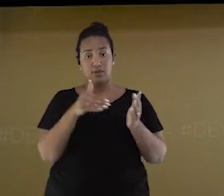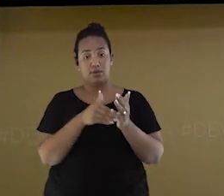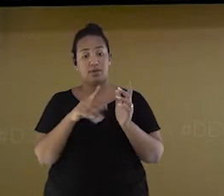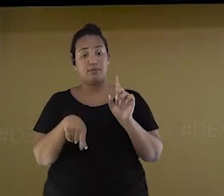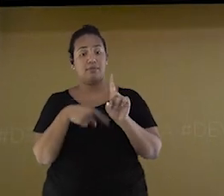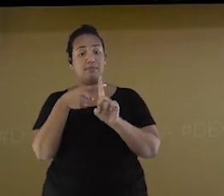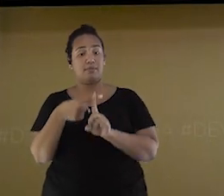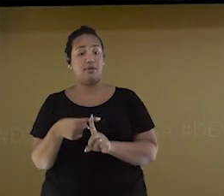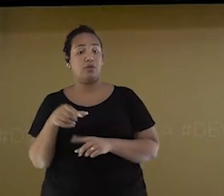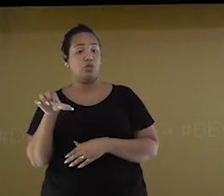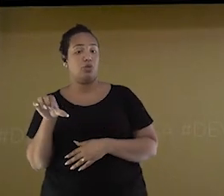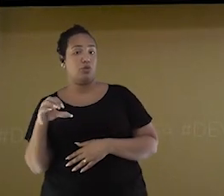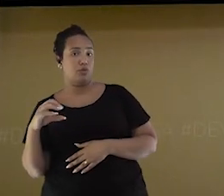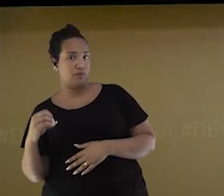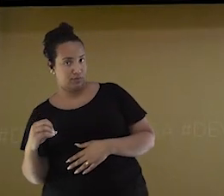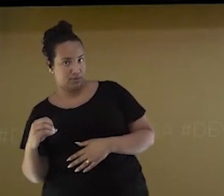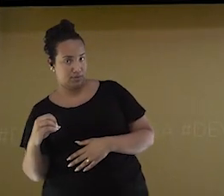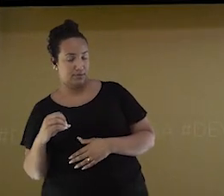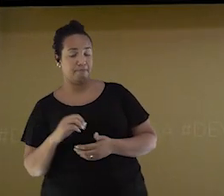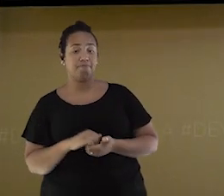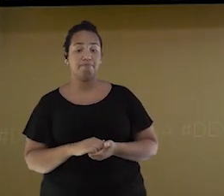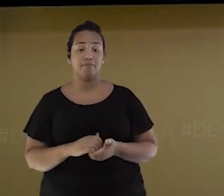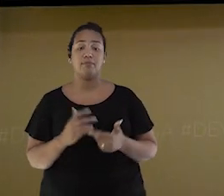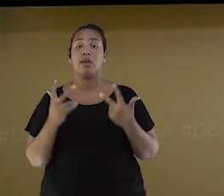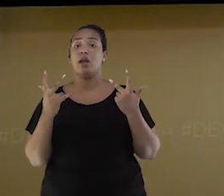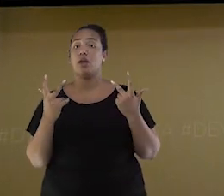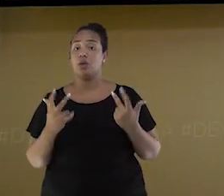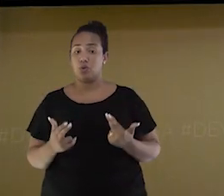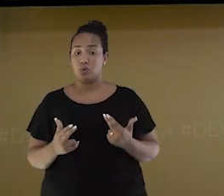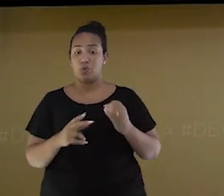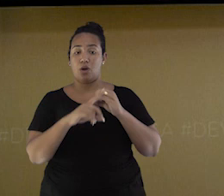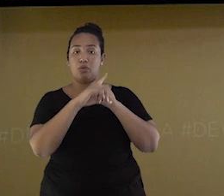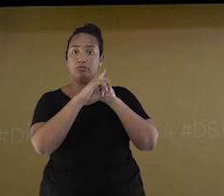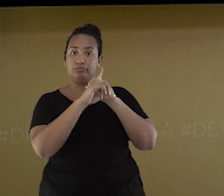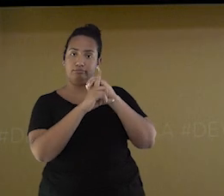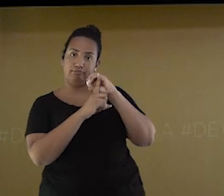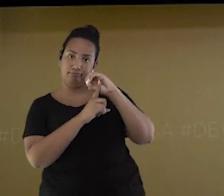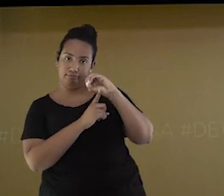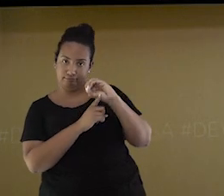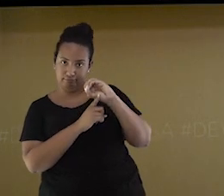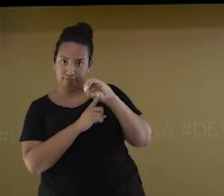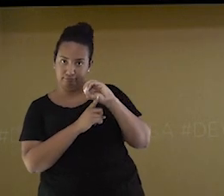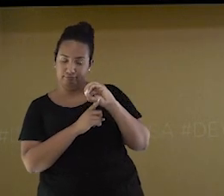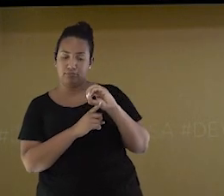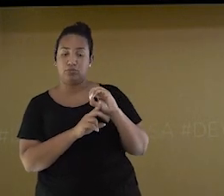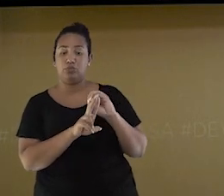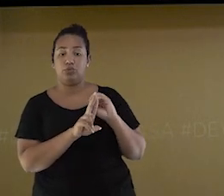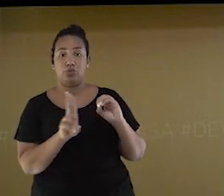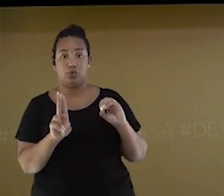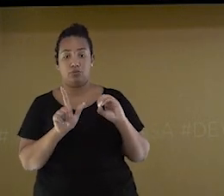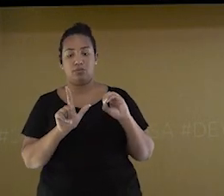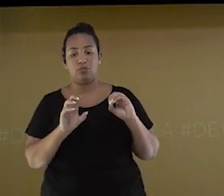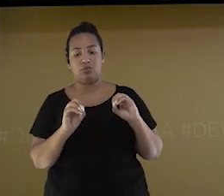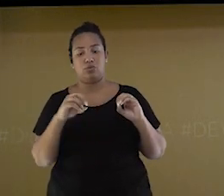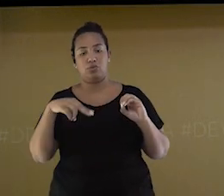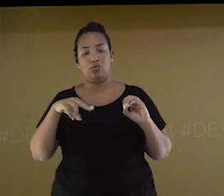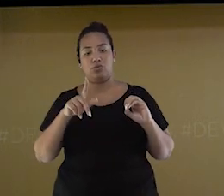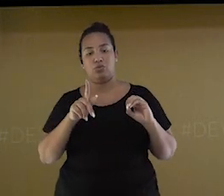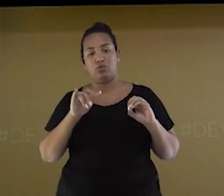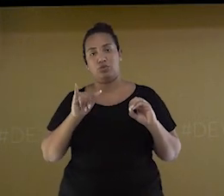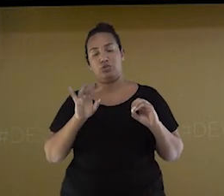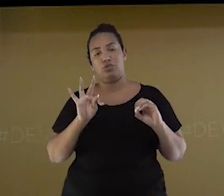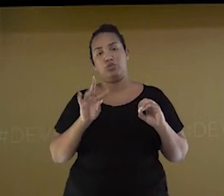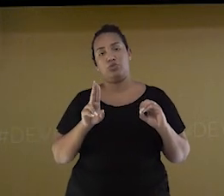Dessa mesma forma acontece com o meridiano de Greenwich, mas agora com as longitudes.